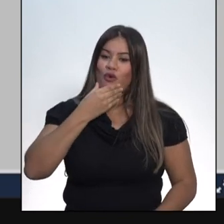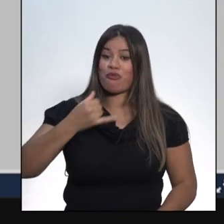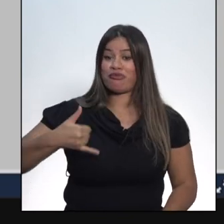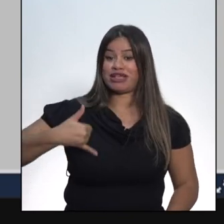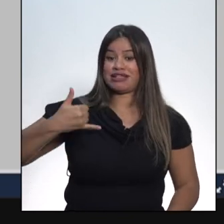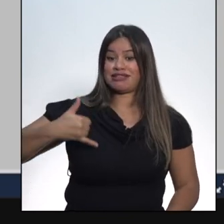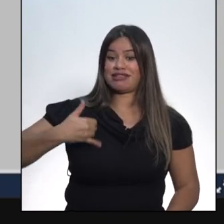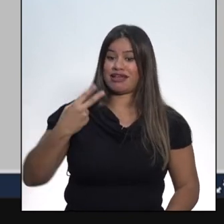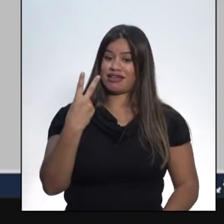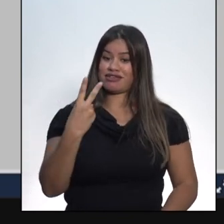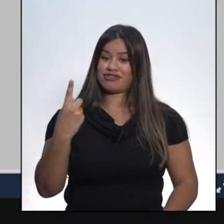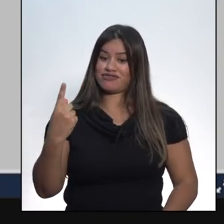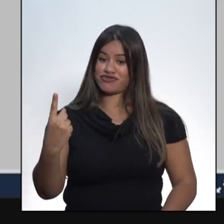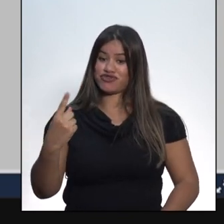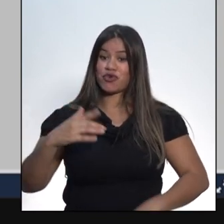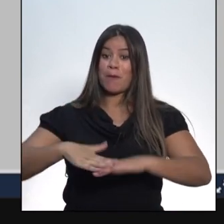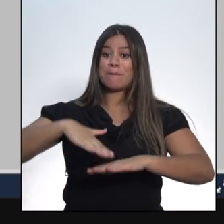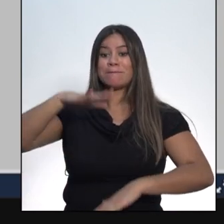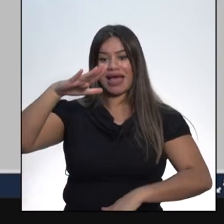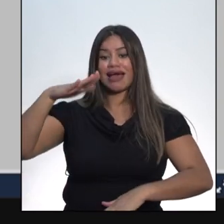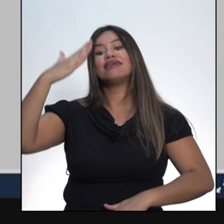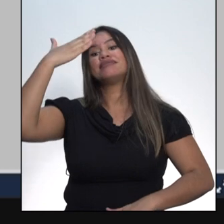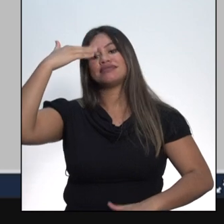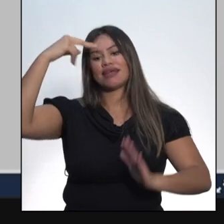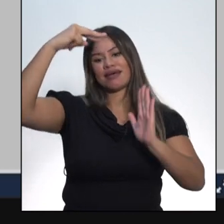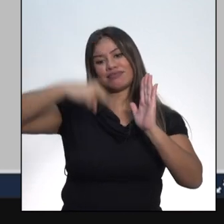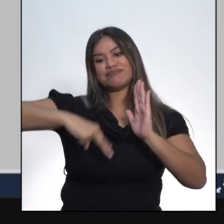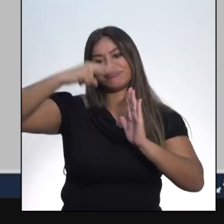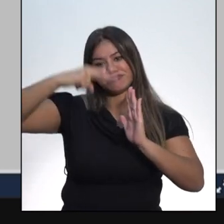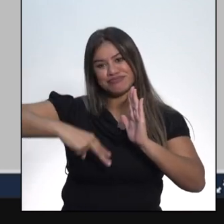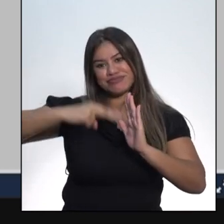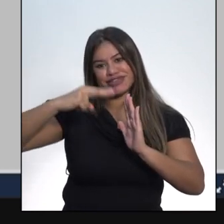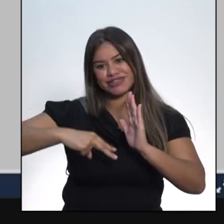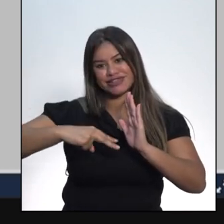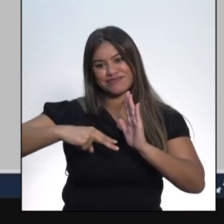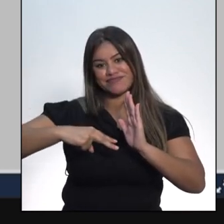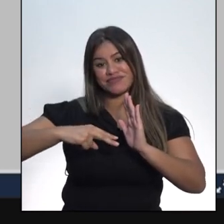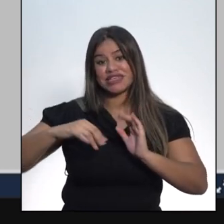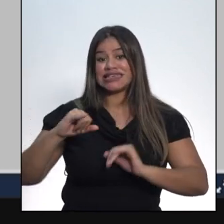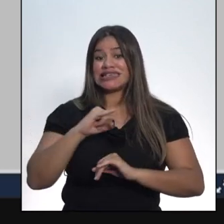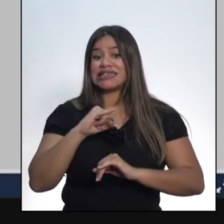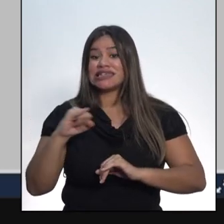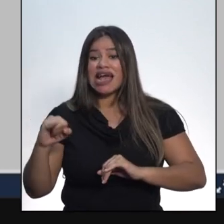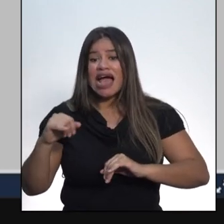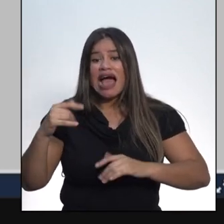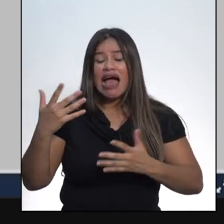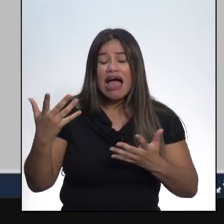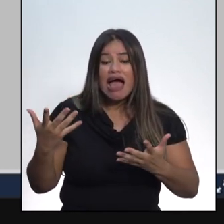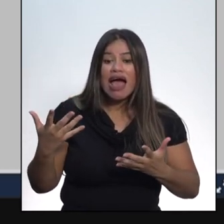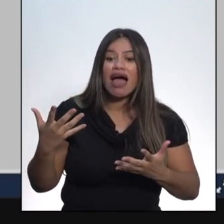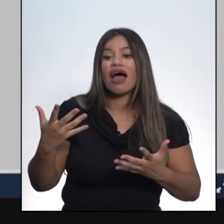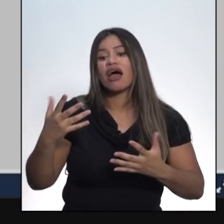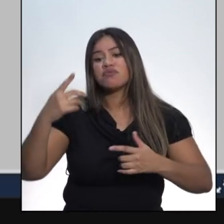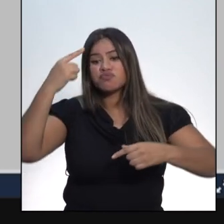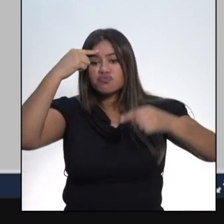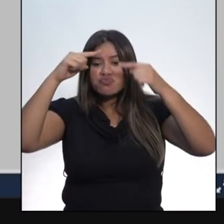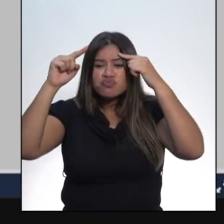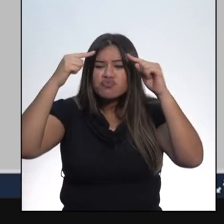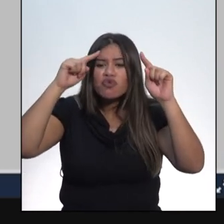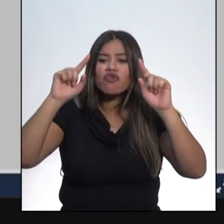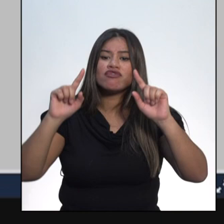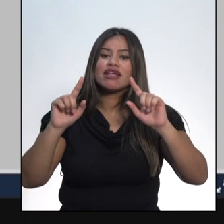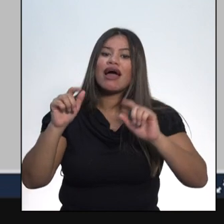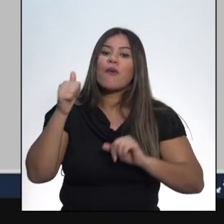21 anos e alfabetizados. Para possíveis dúvidas, já antecipo. Que as mulheres só